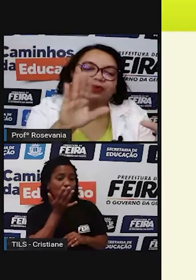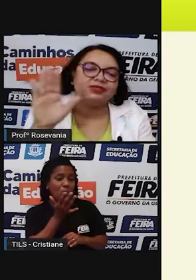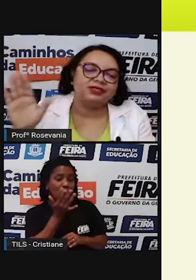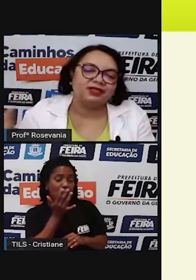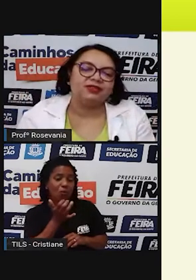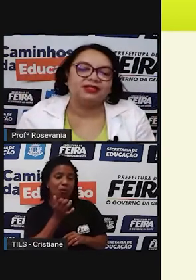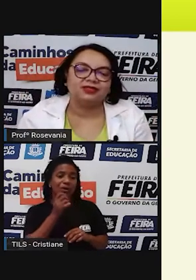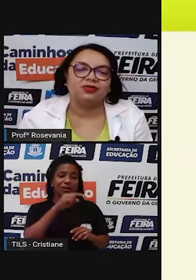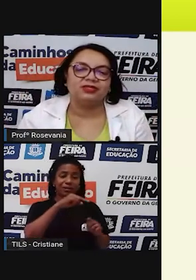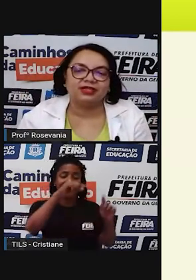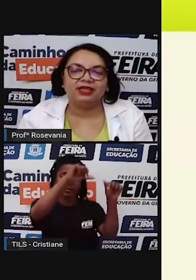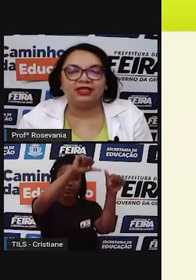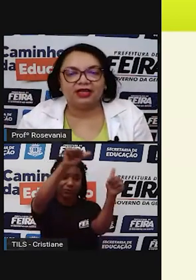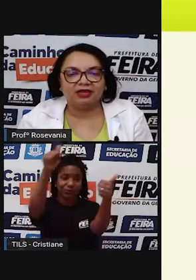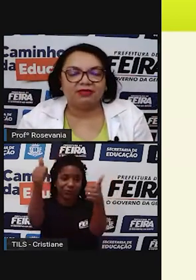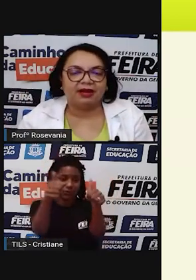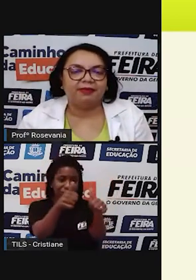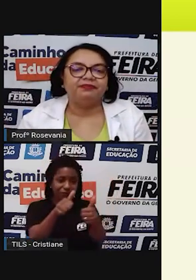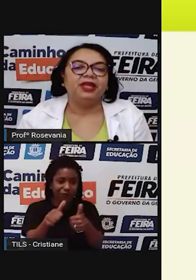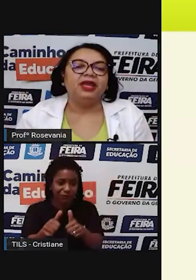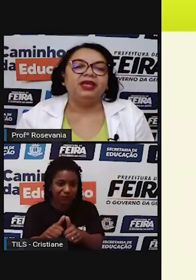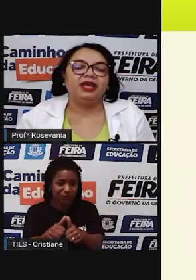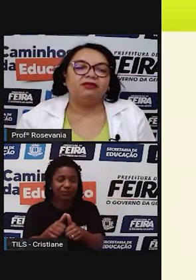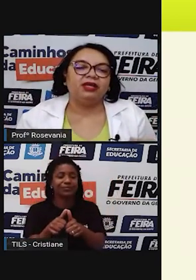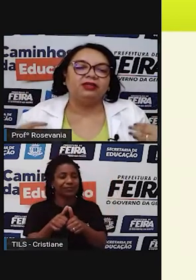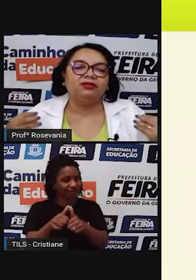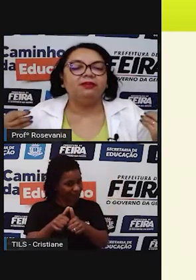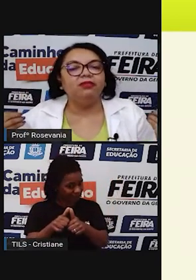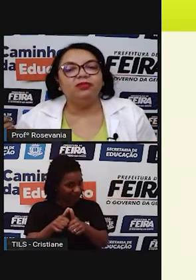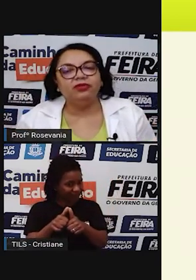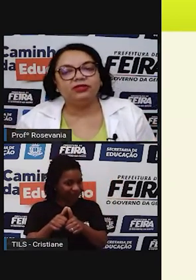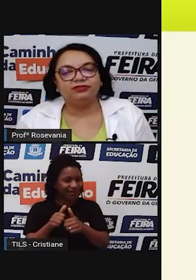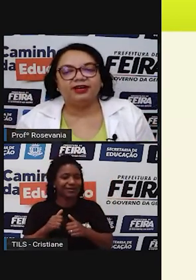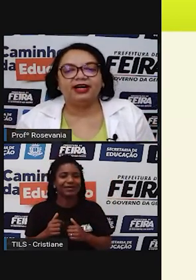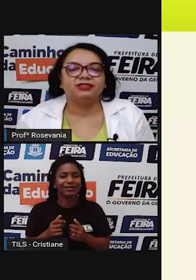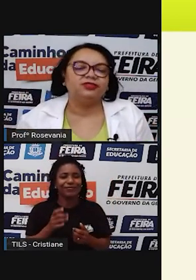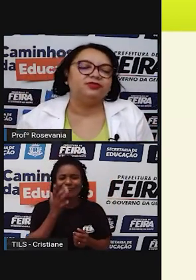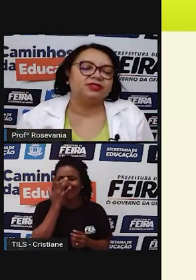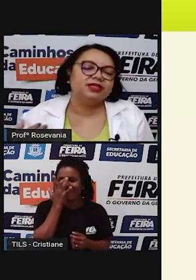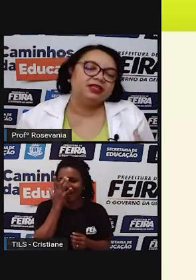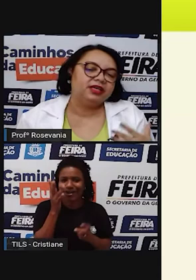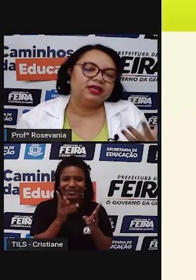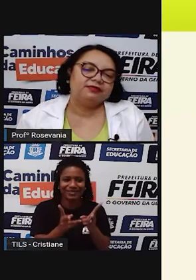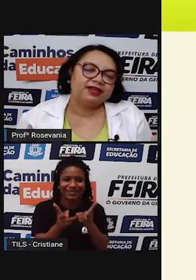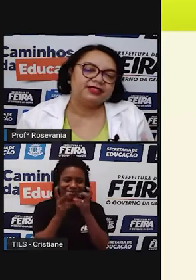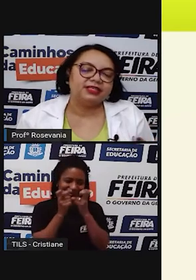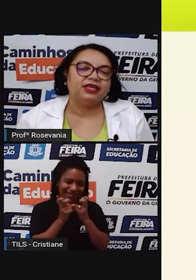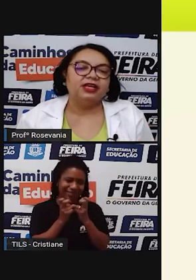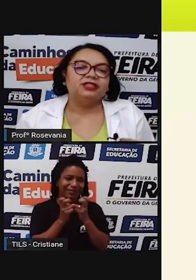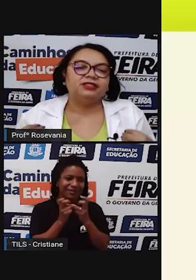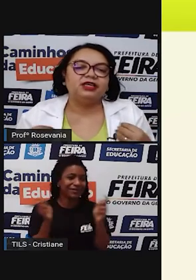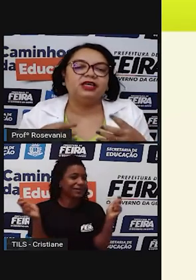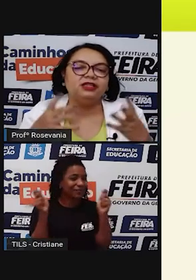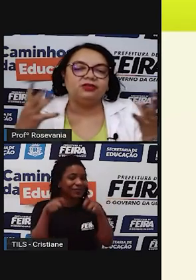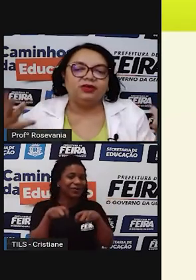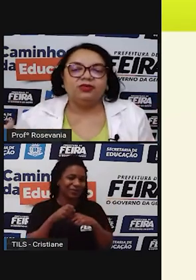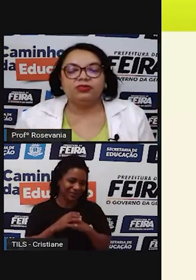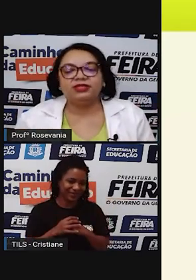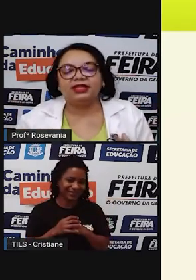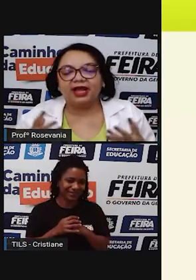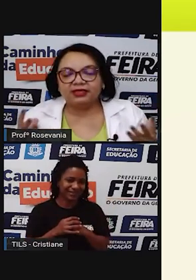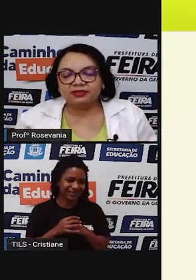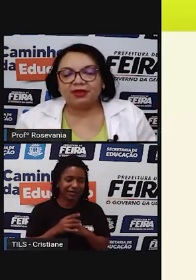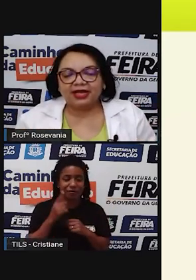disposição das coisas ali naquele mapa. E é uma leitura muito fácil de você, né, fazer seguindo